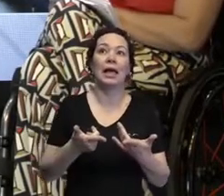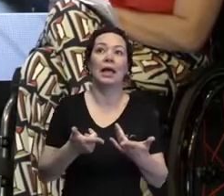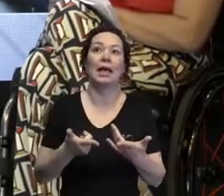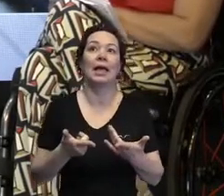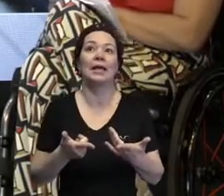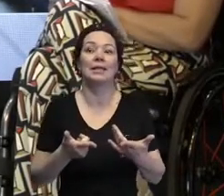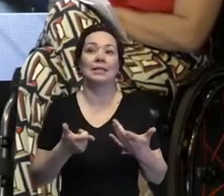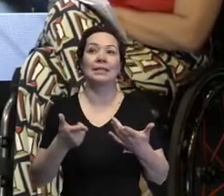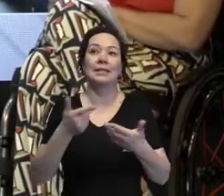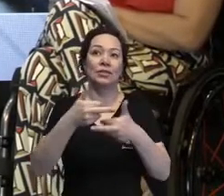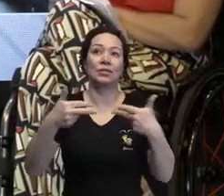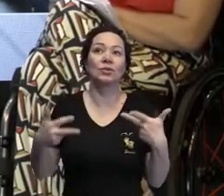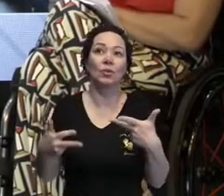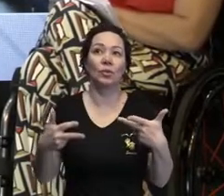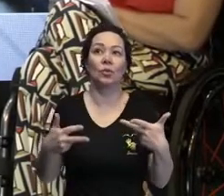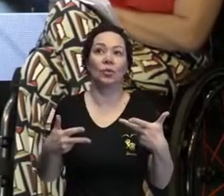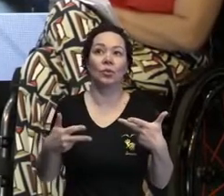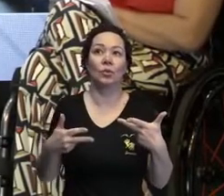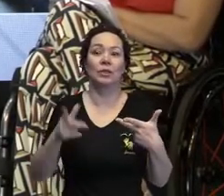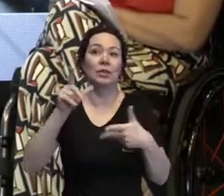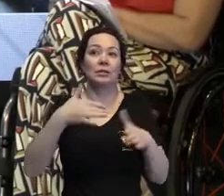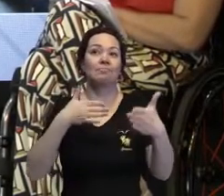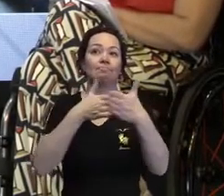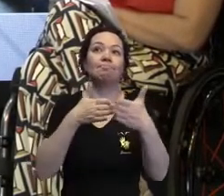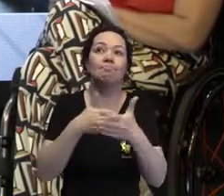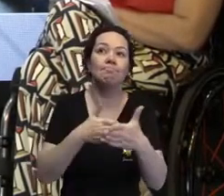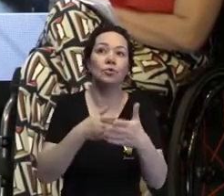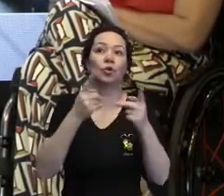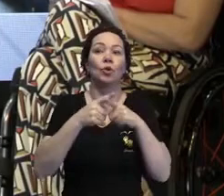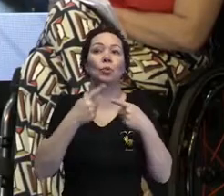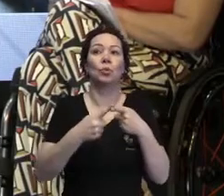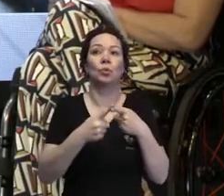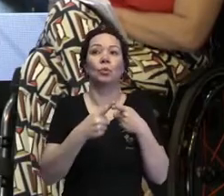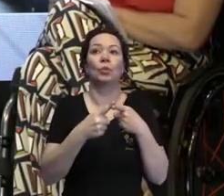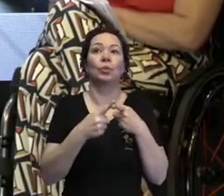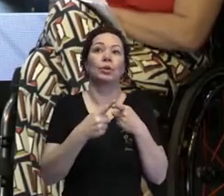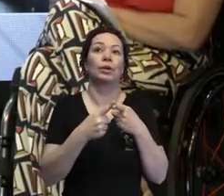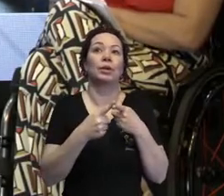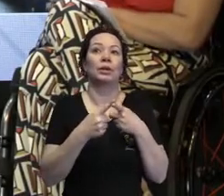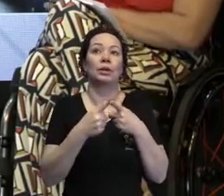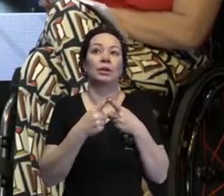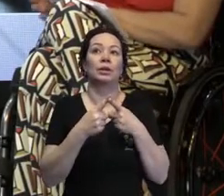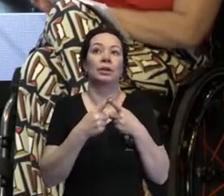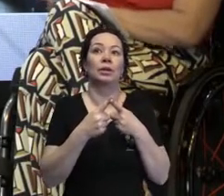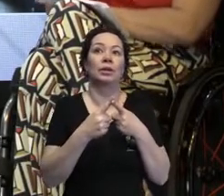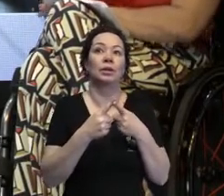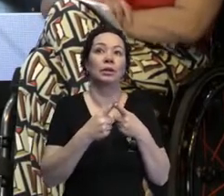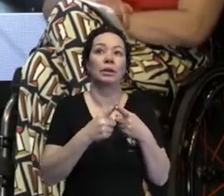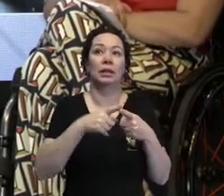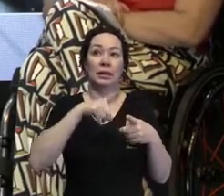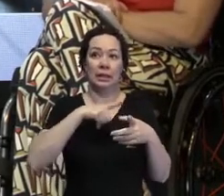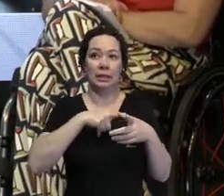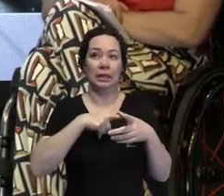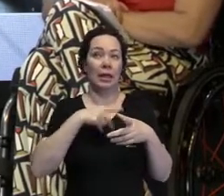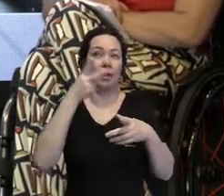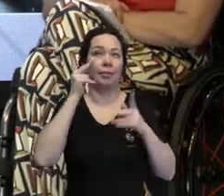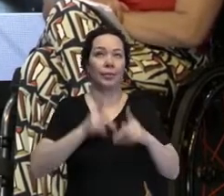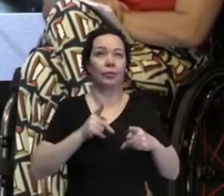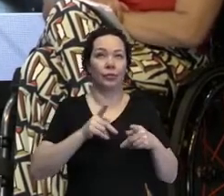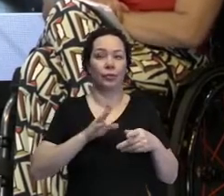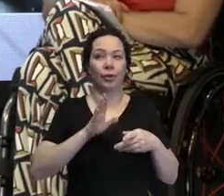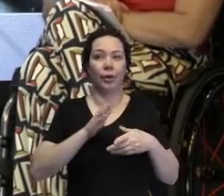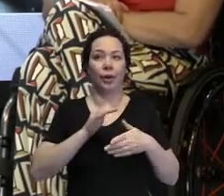é muito limitante, porque, por um lado, temos este cunho de caridade e de